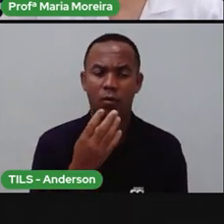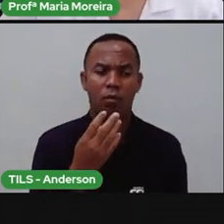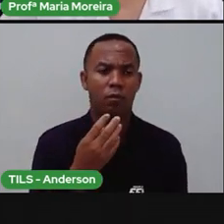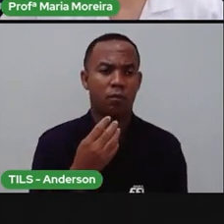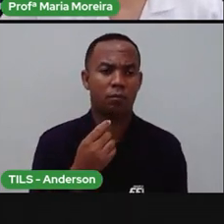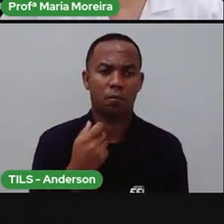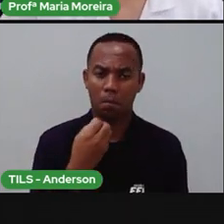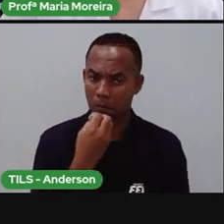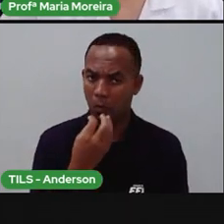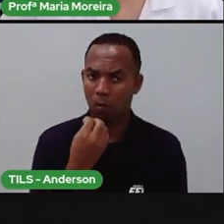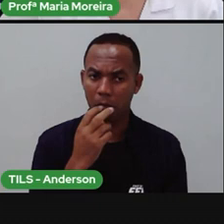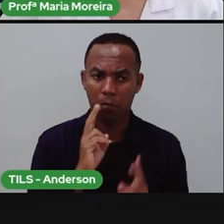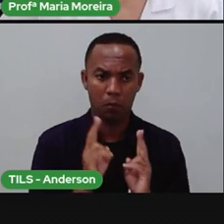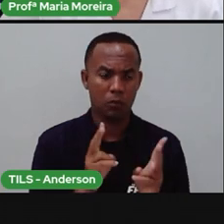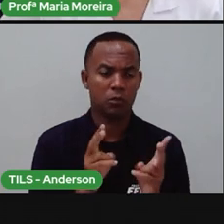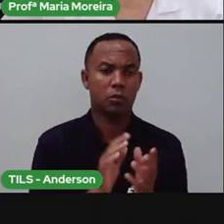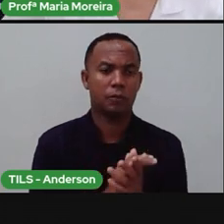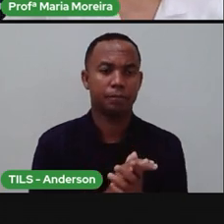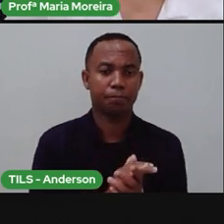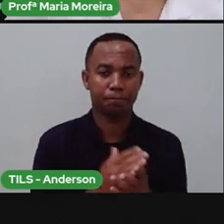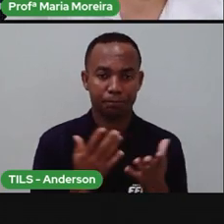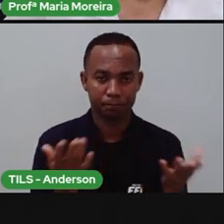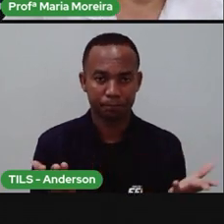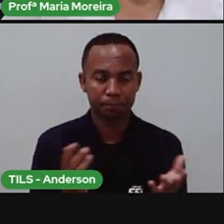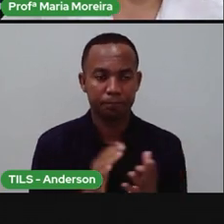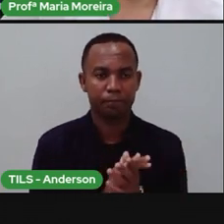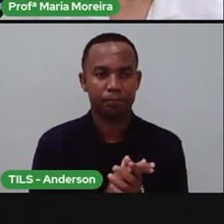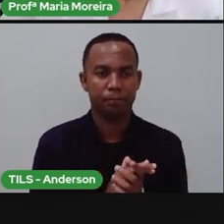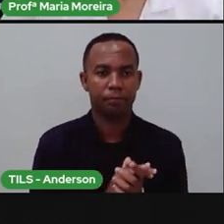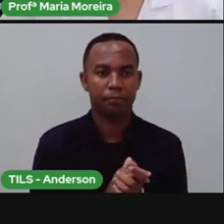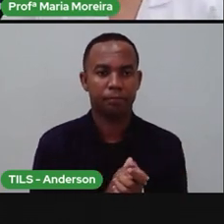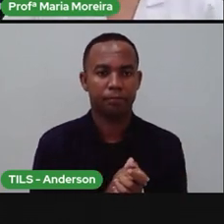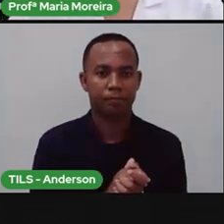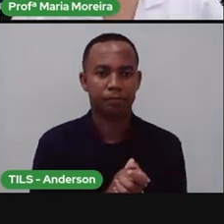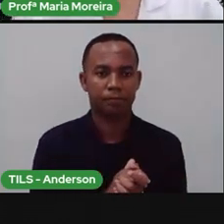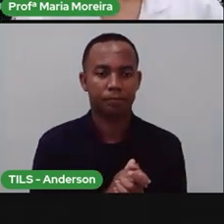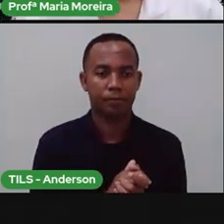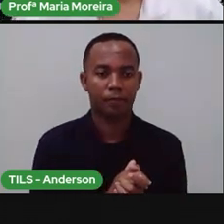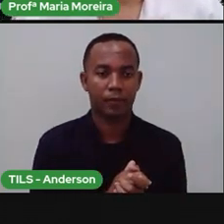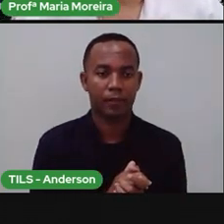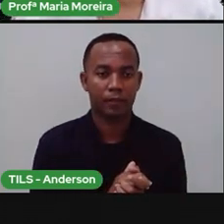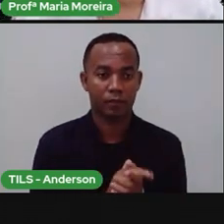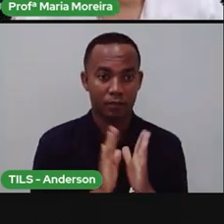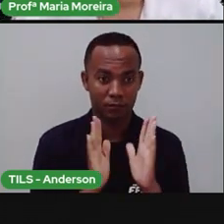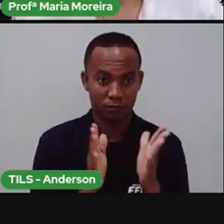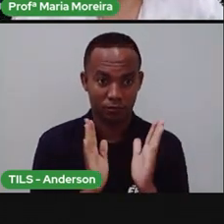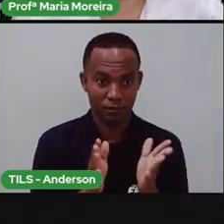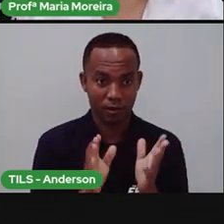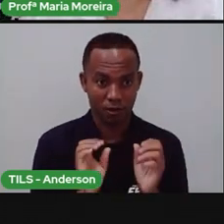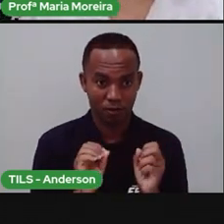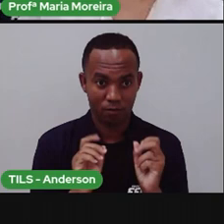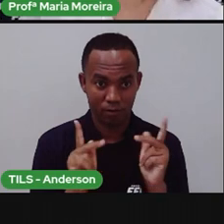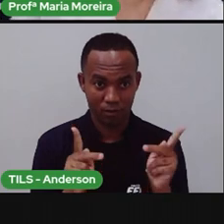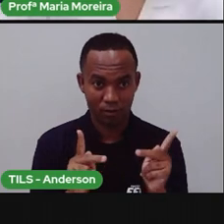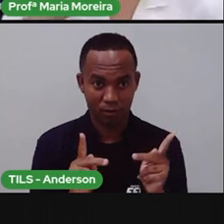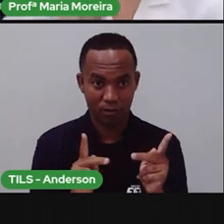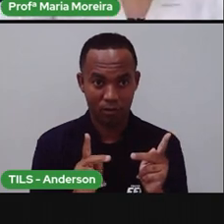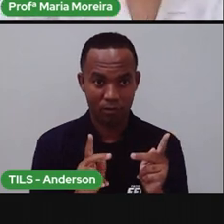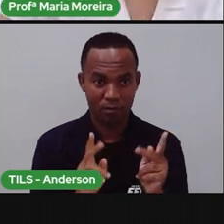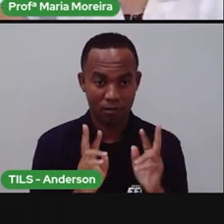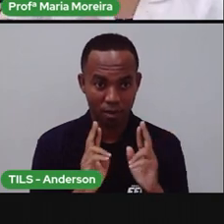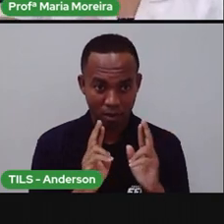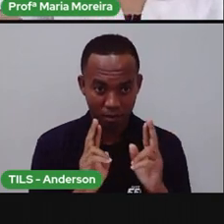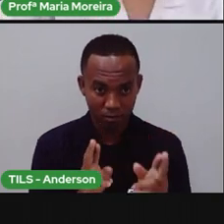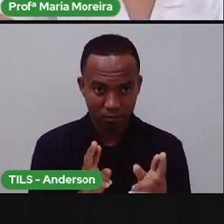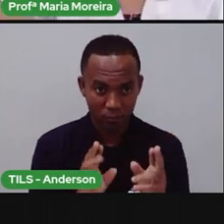perdem por esperar, tá? Vamos lá, terceiro ano? Vocês estão prontos? Aí vocês respondem pra mim, tá,